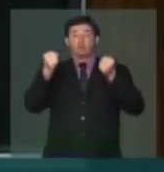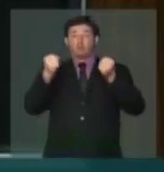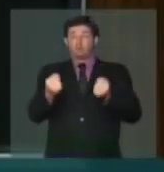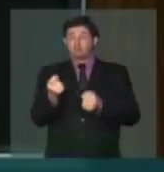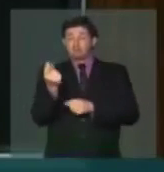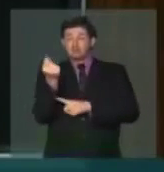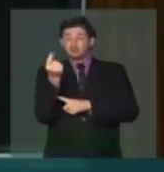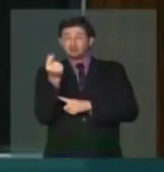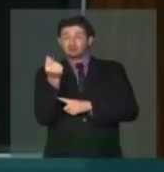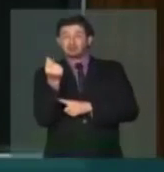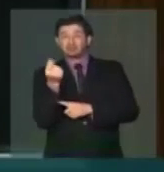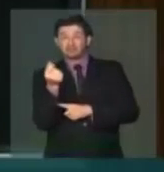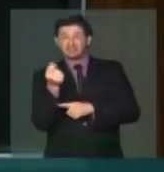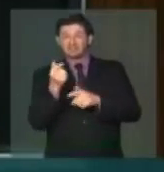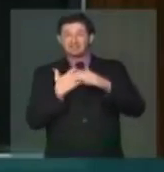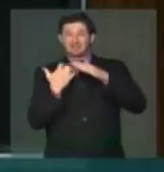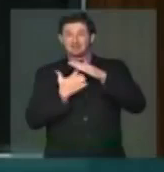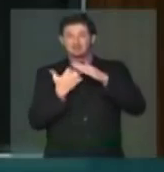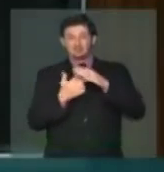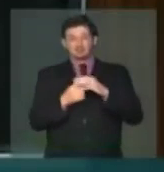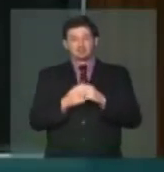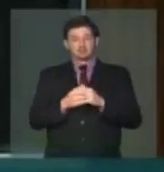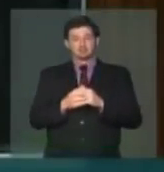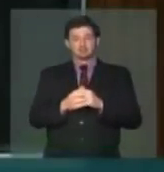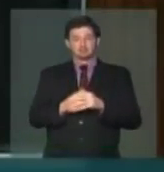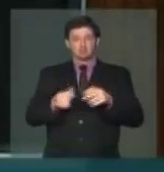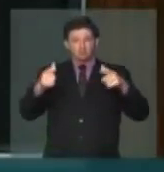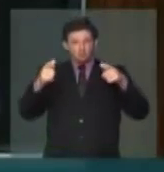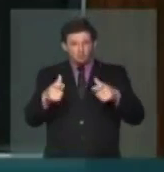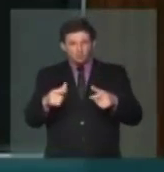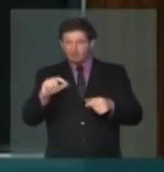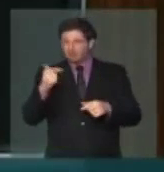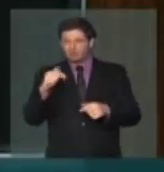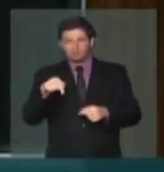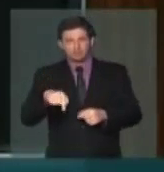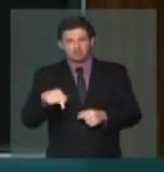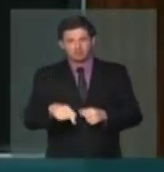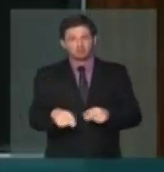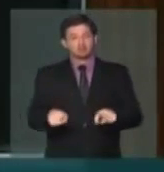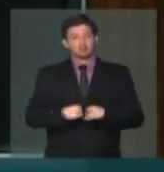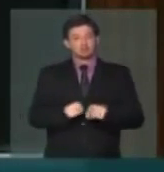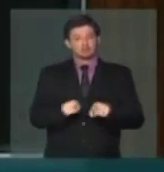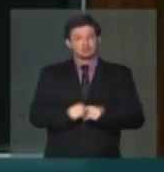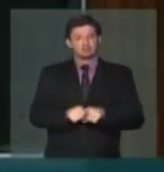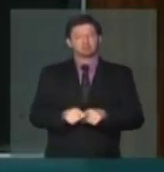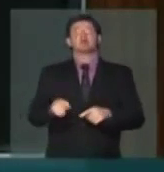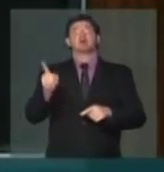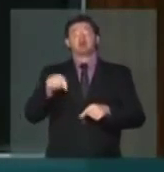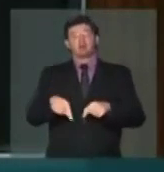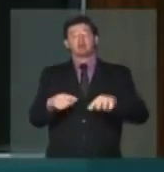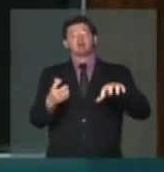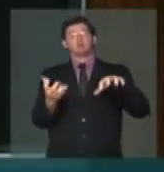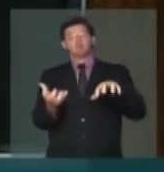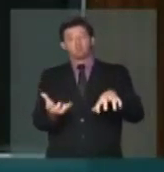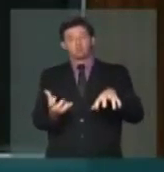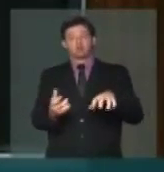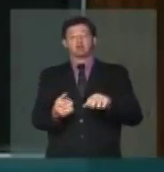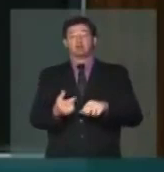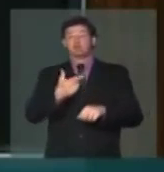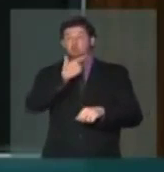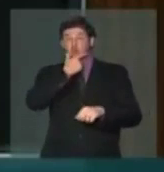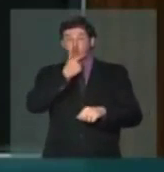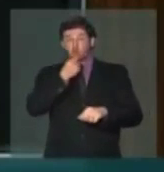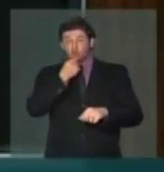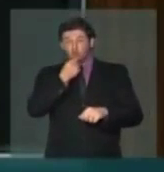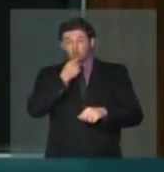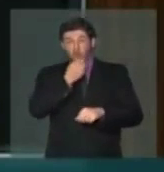poder econômico. Não há espaço aqui, também é um Congresso masculino,